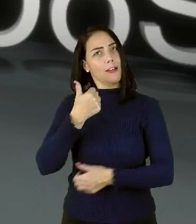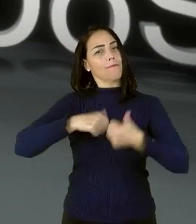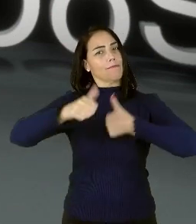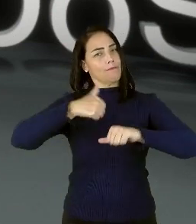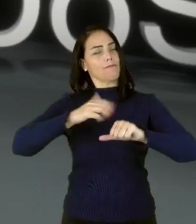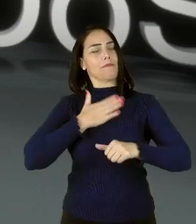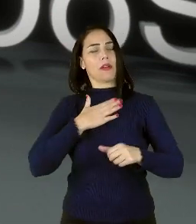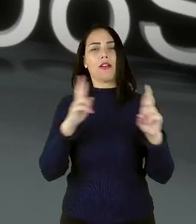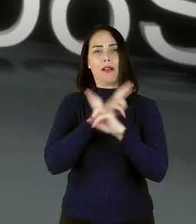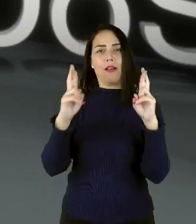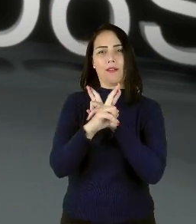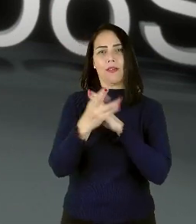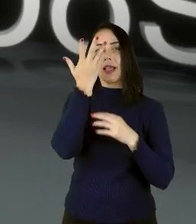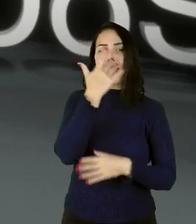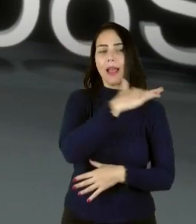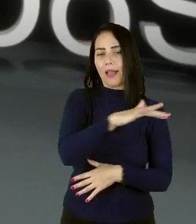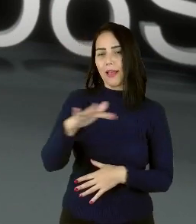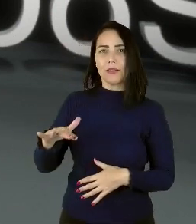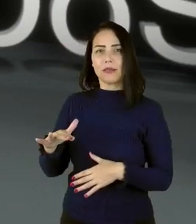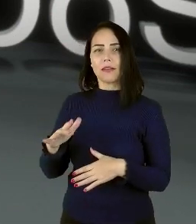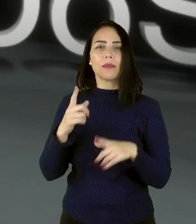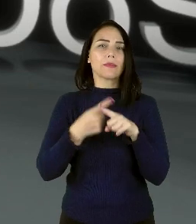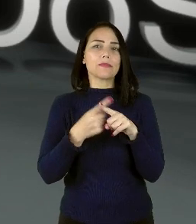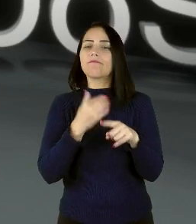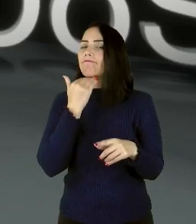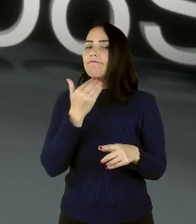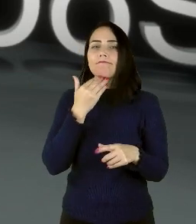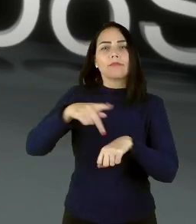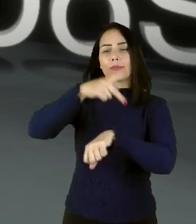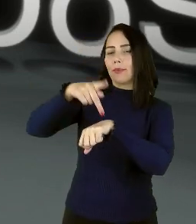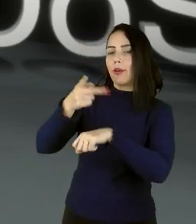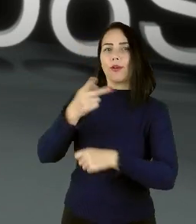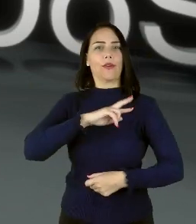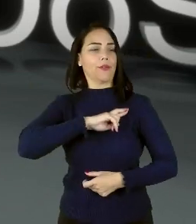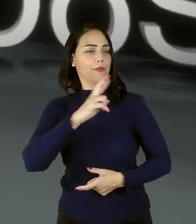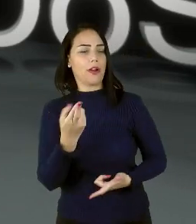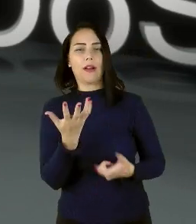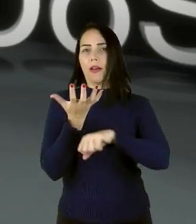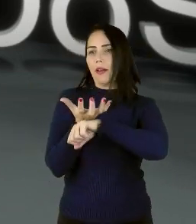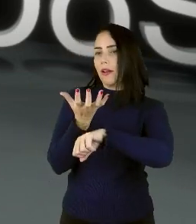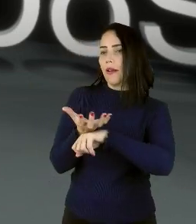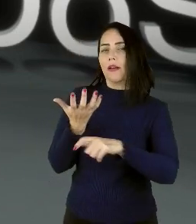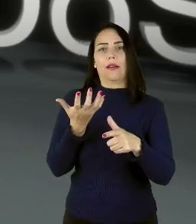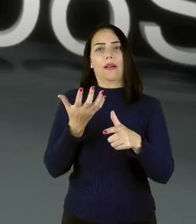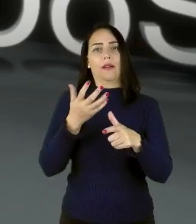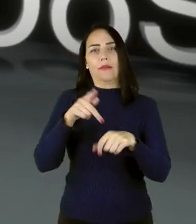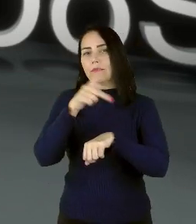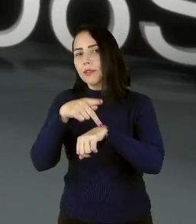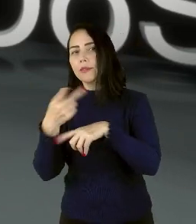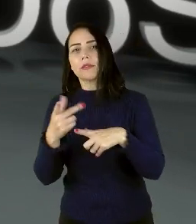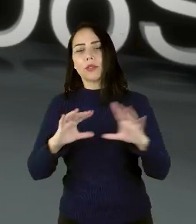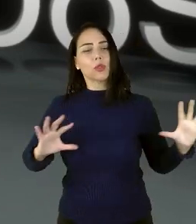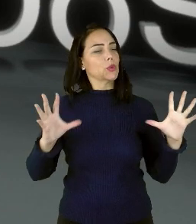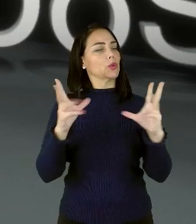reavaliar meu relacionamento com as crianças, pois não importa nacionalidade, religião, situação econômica e etnia,